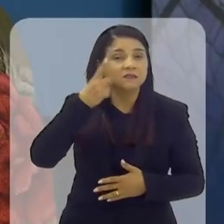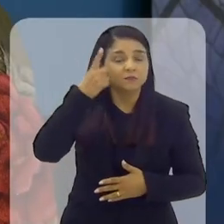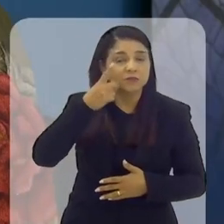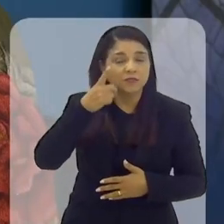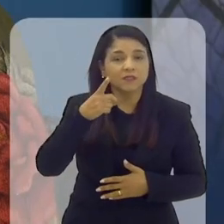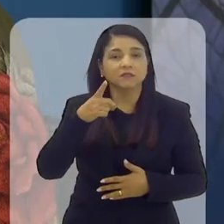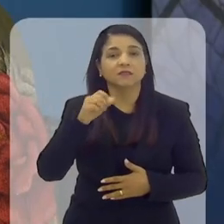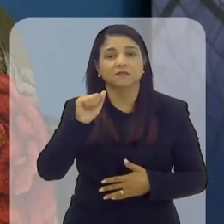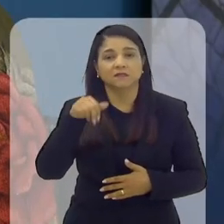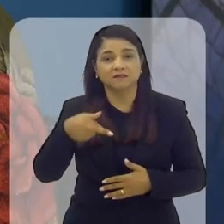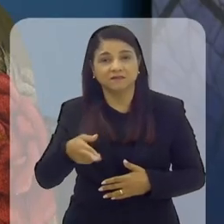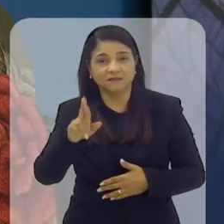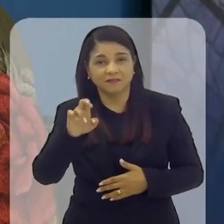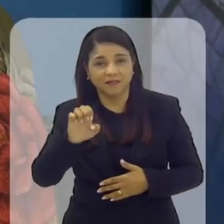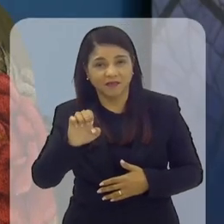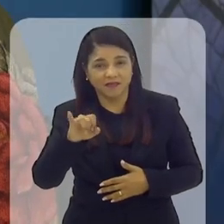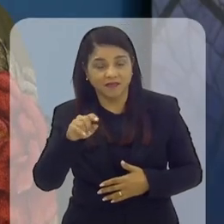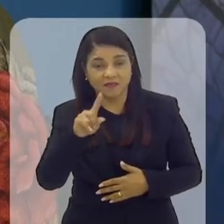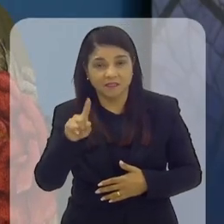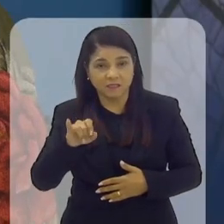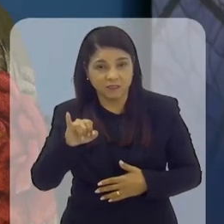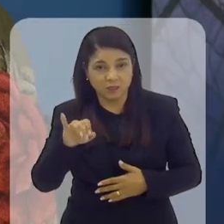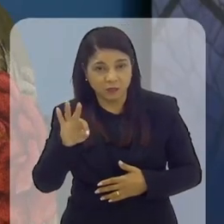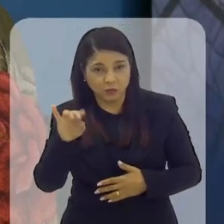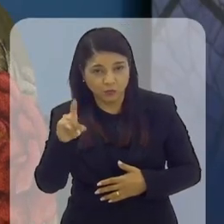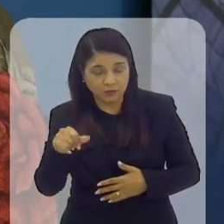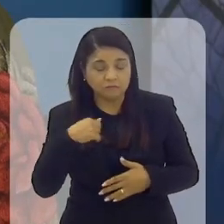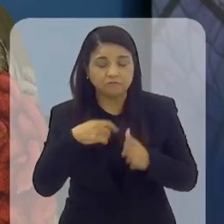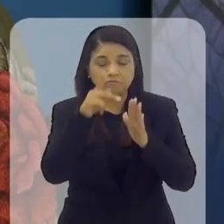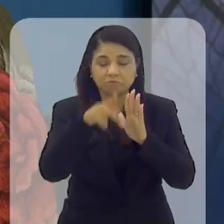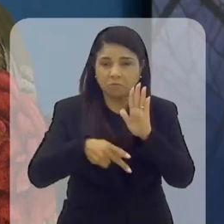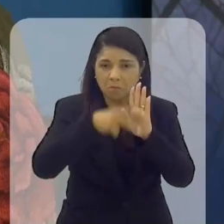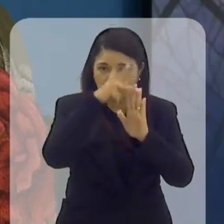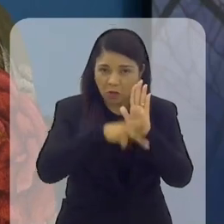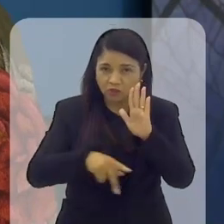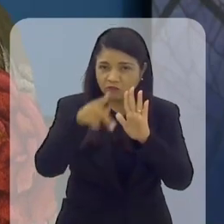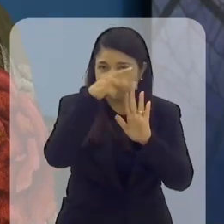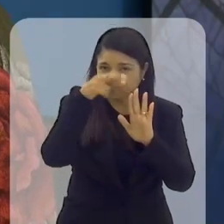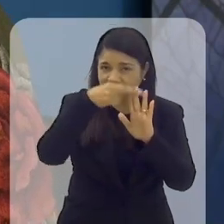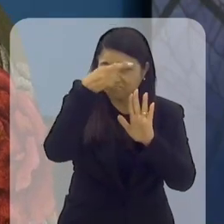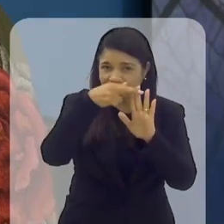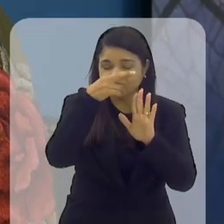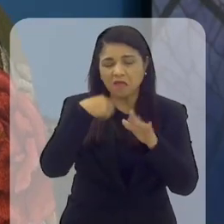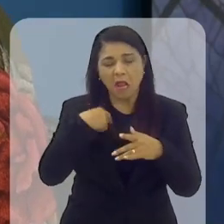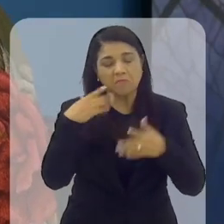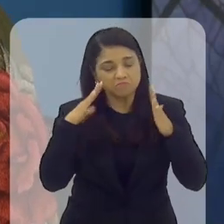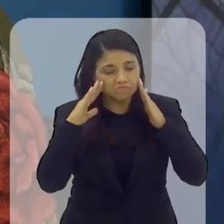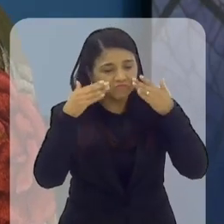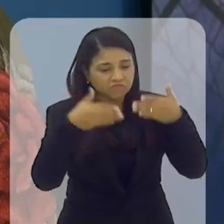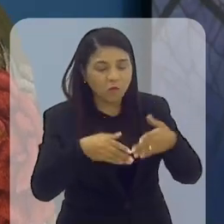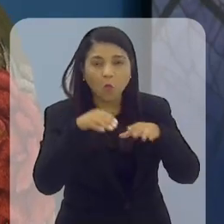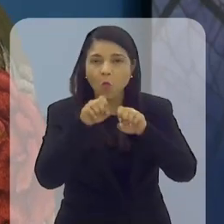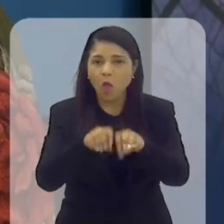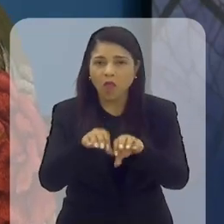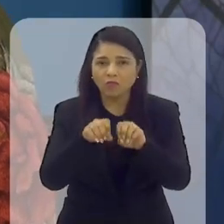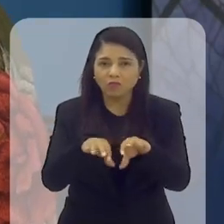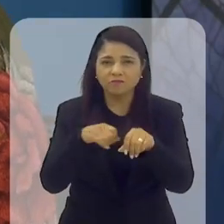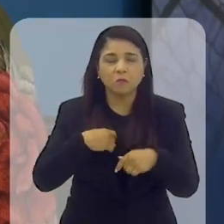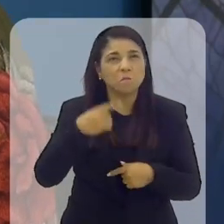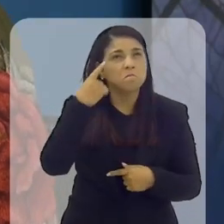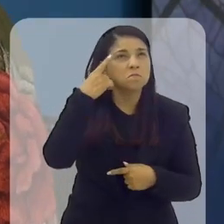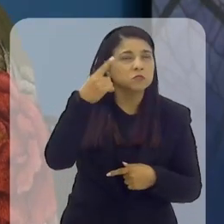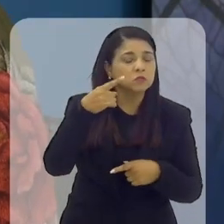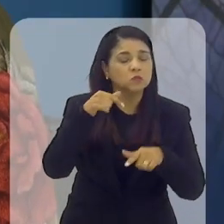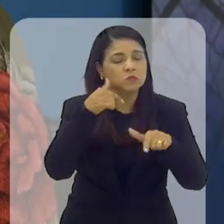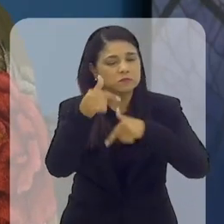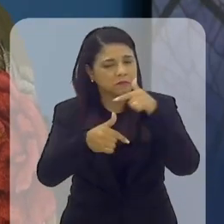Andréa Zito apresentou o projeto de resolução, porque ela, que trabalhava em prol da educação, acreditou que